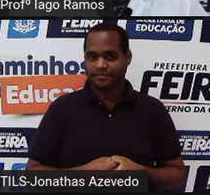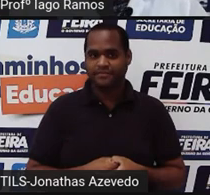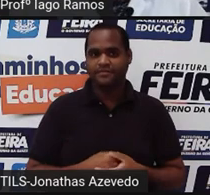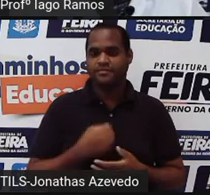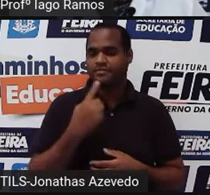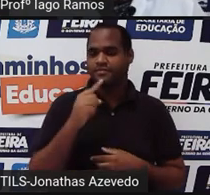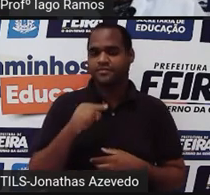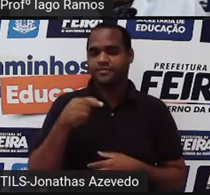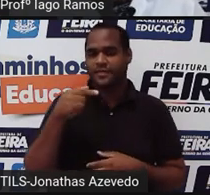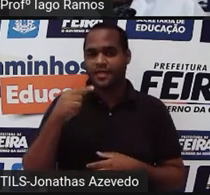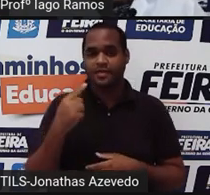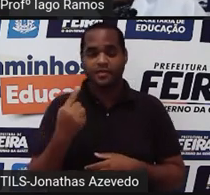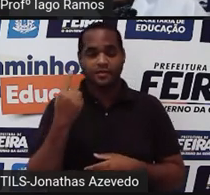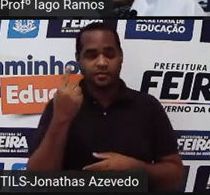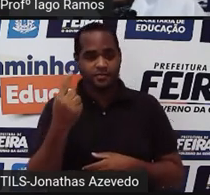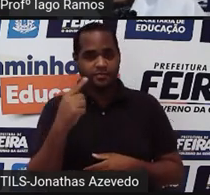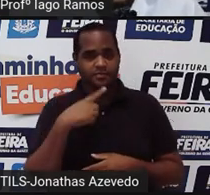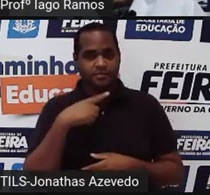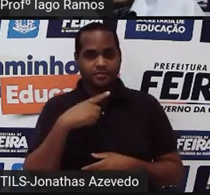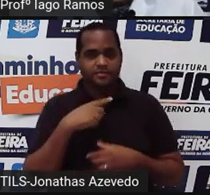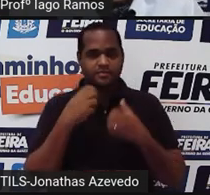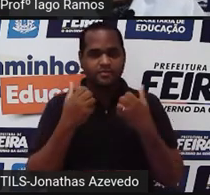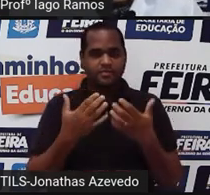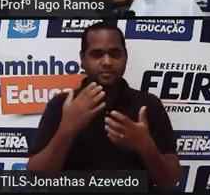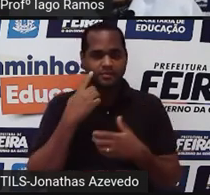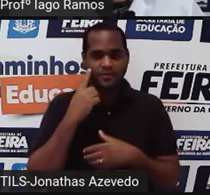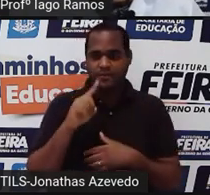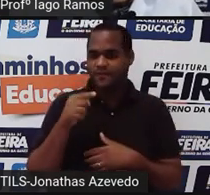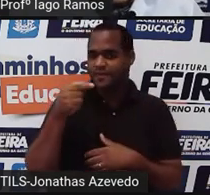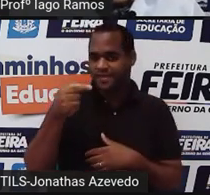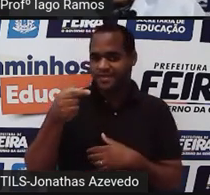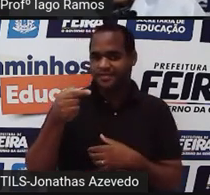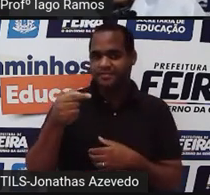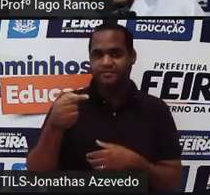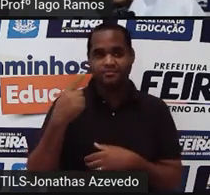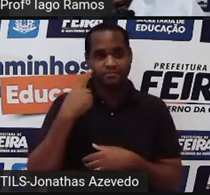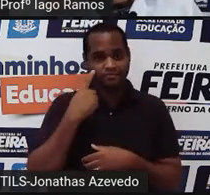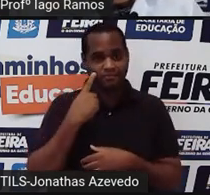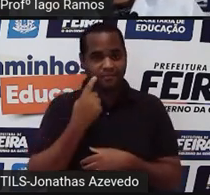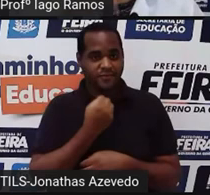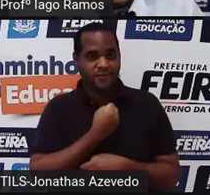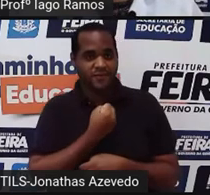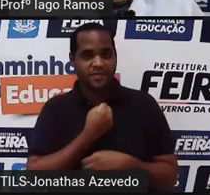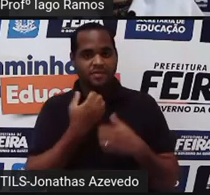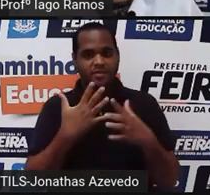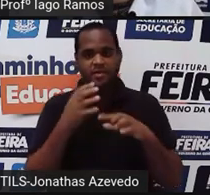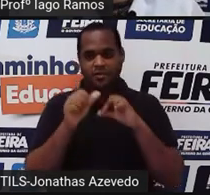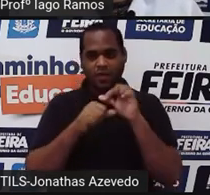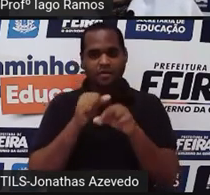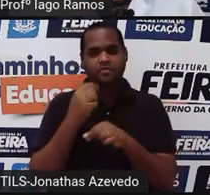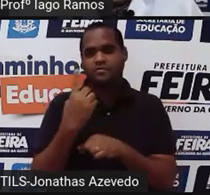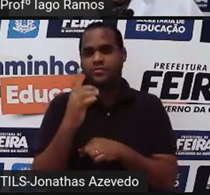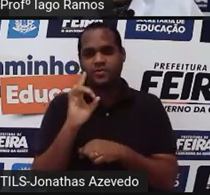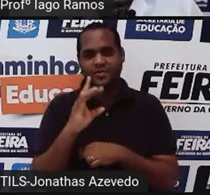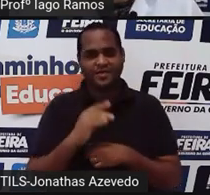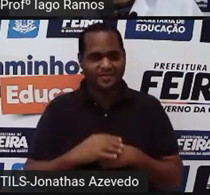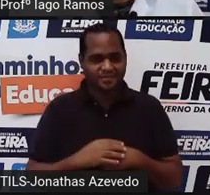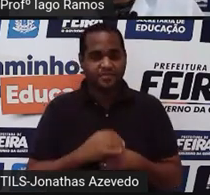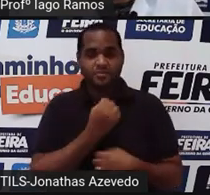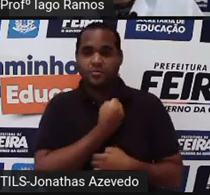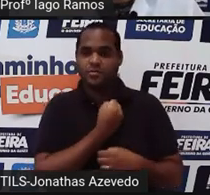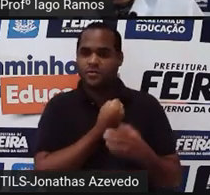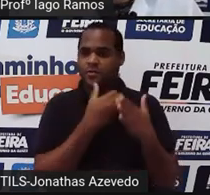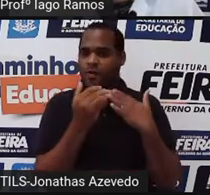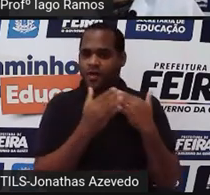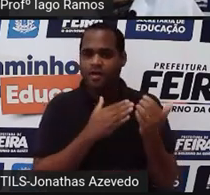1,7 elevado a 1, a gente sabe, é 1,7. Pega o número de baixo e escreve de uma vez só. Qualquer número